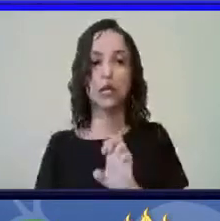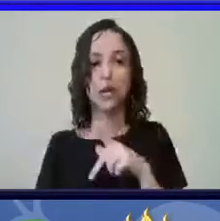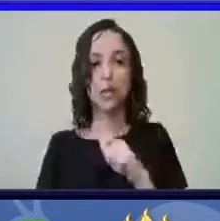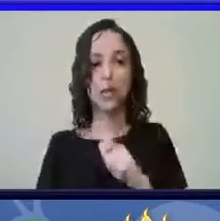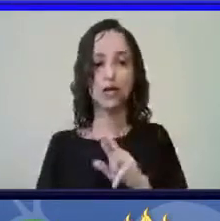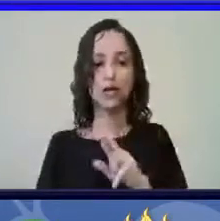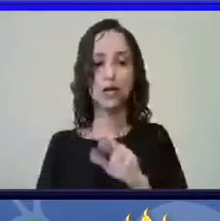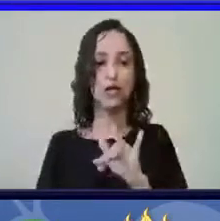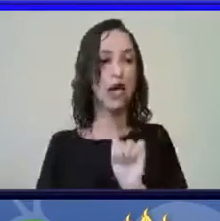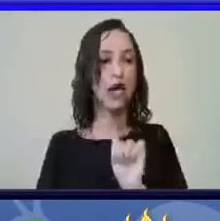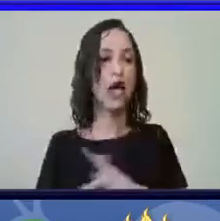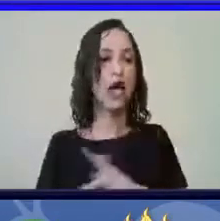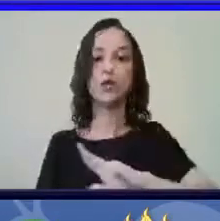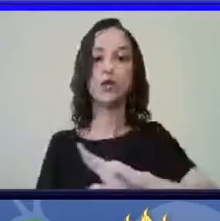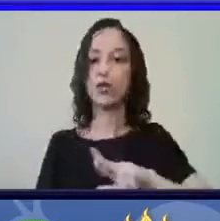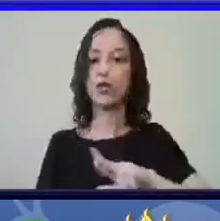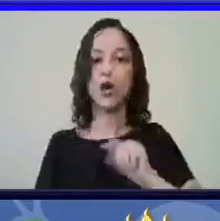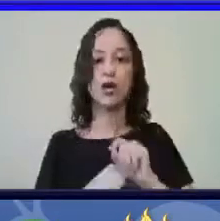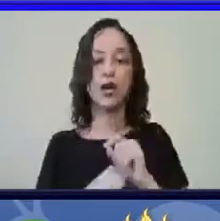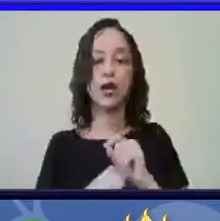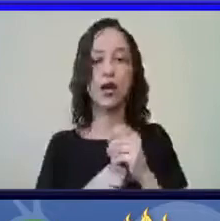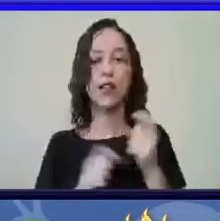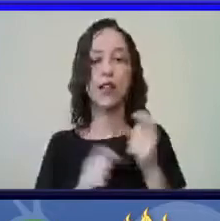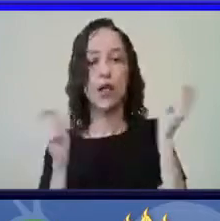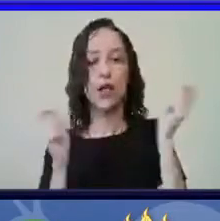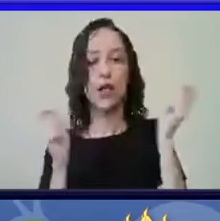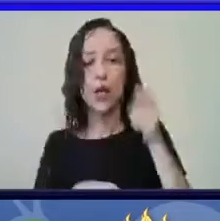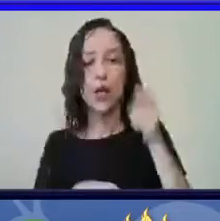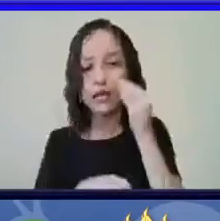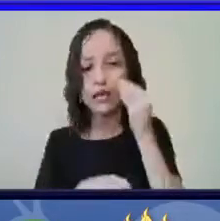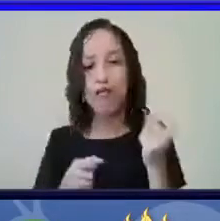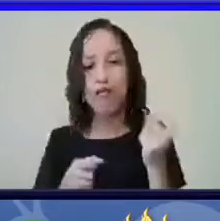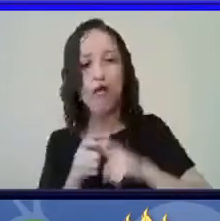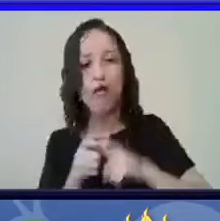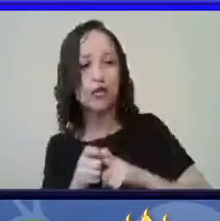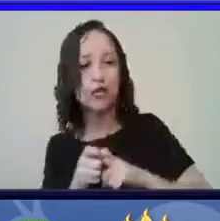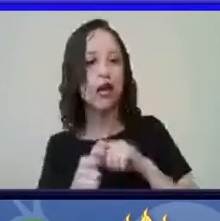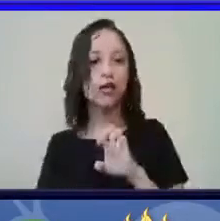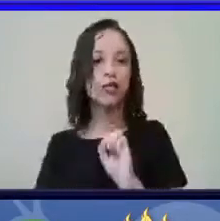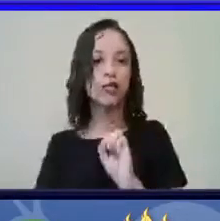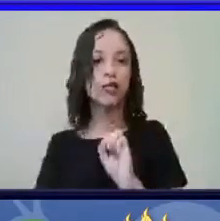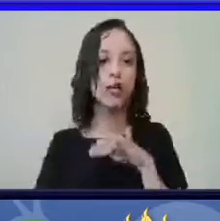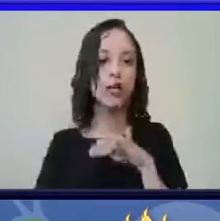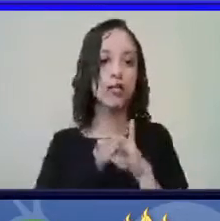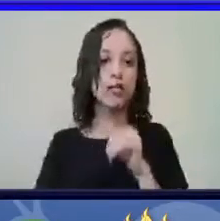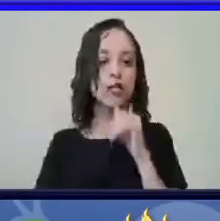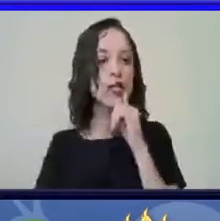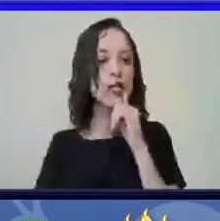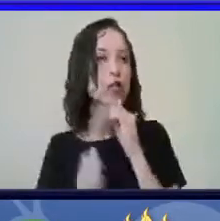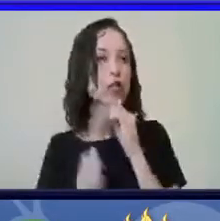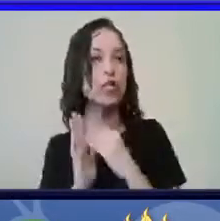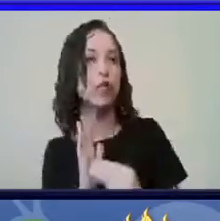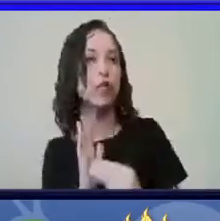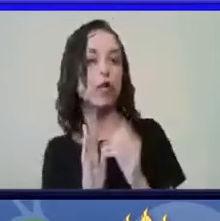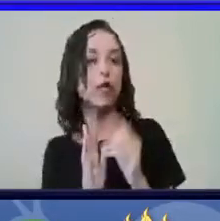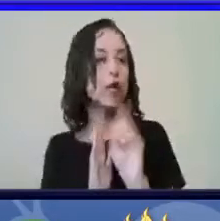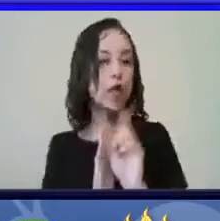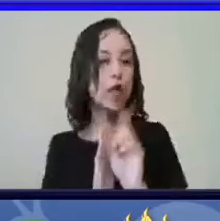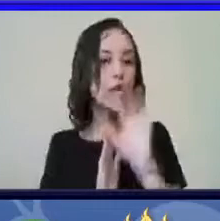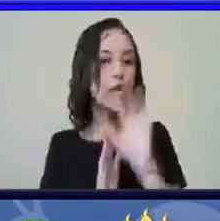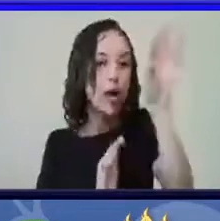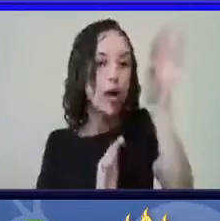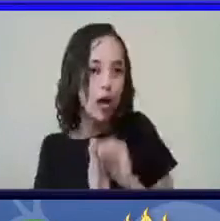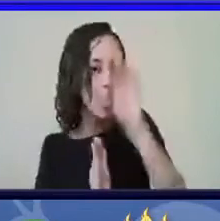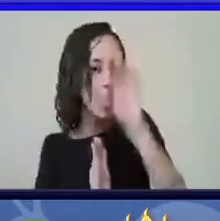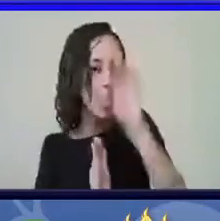envolve trazer de volta espécimes, trazer de volta os exemplares. Não. Nós só